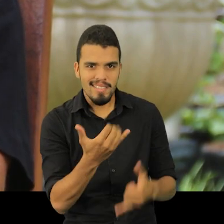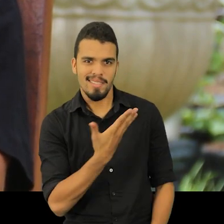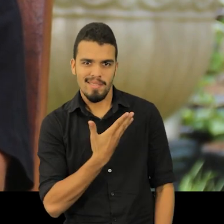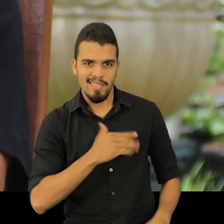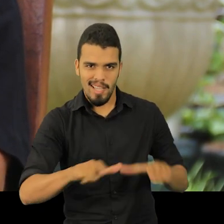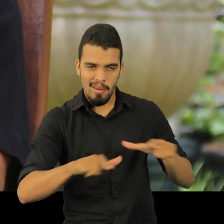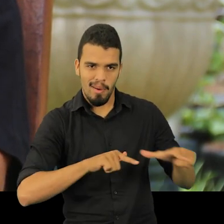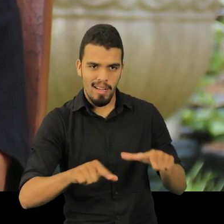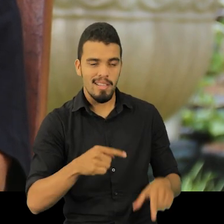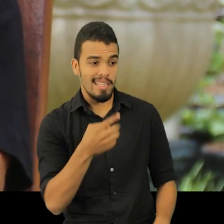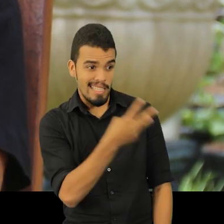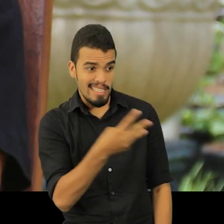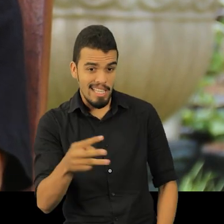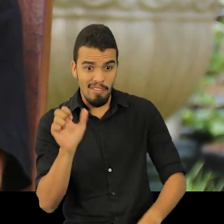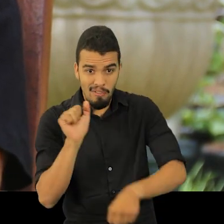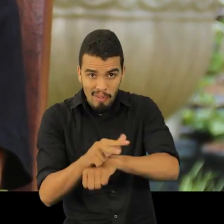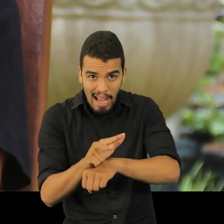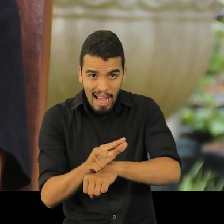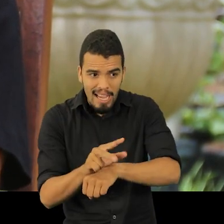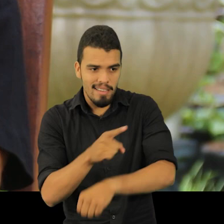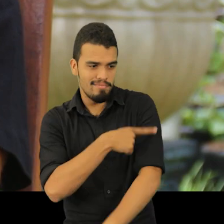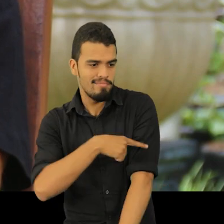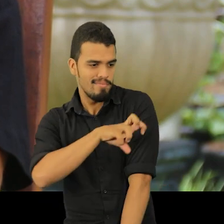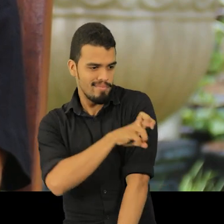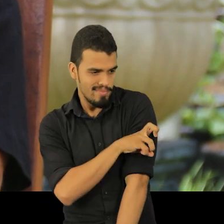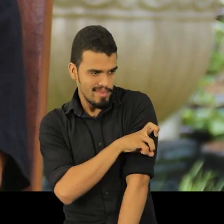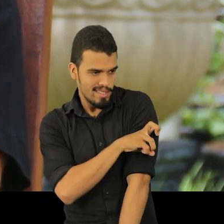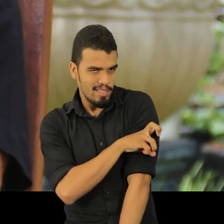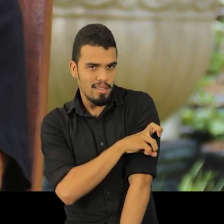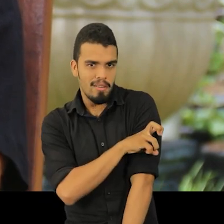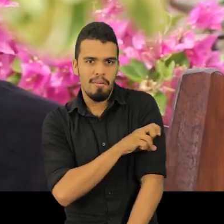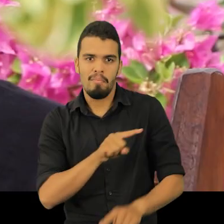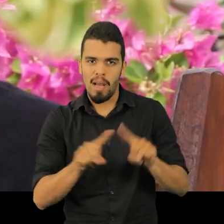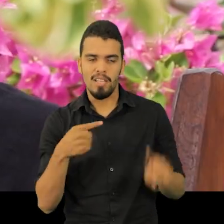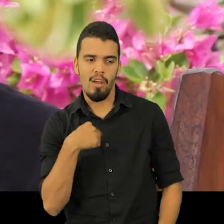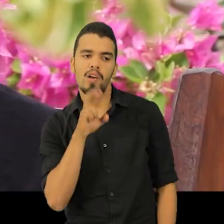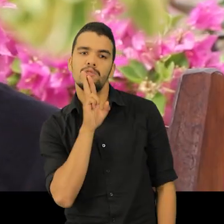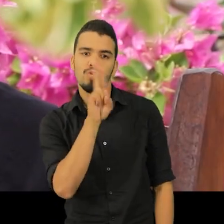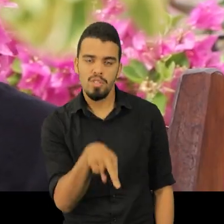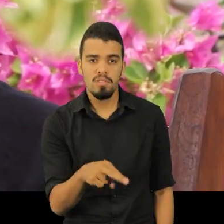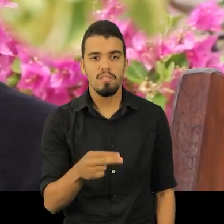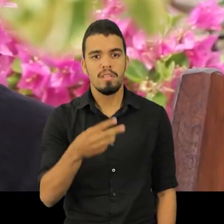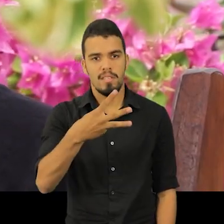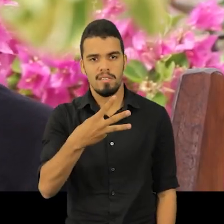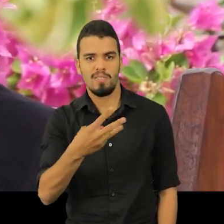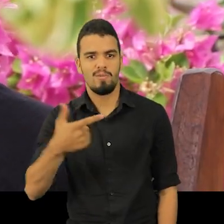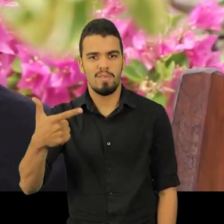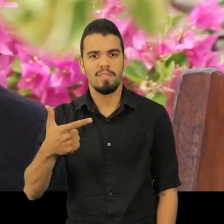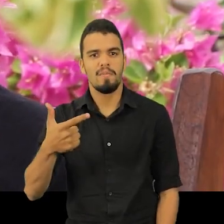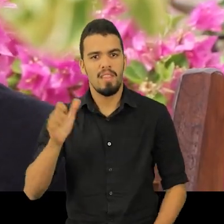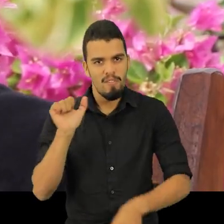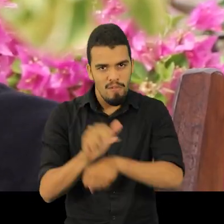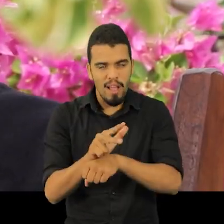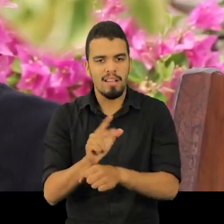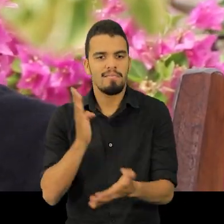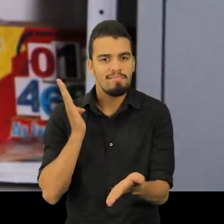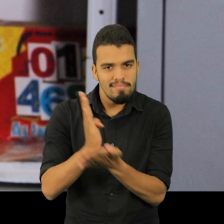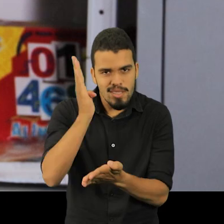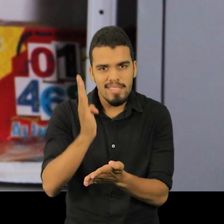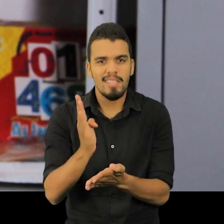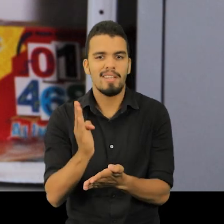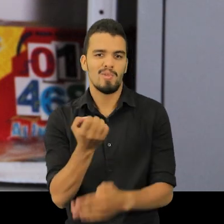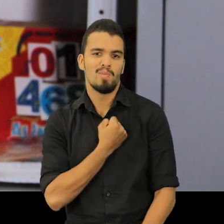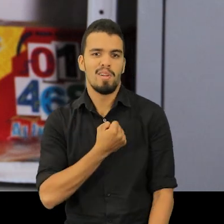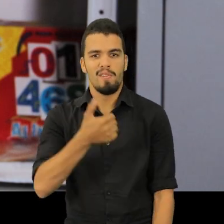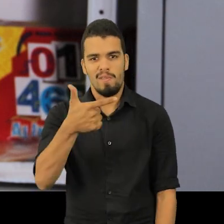professor de séries iniciais. Eu dizia para as minas, conta 32 porque uma é a minha. E eu passei, eu fiquei na colocação de número 24 no meu último concurso.